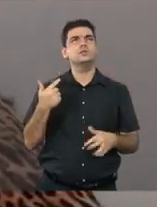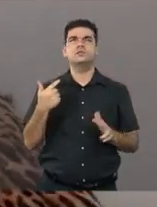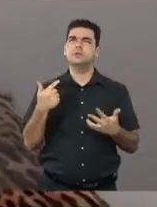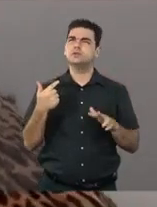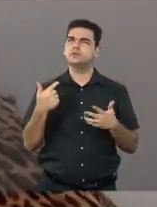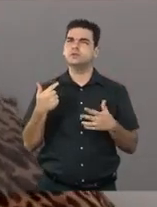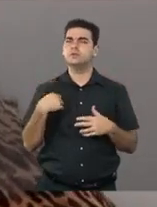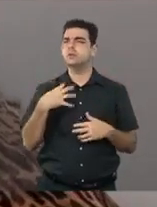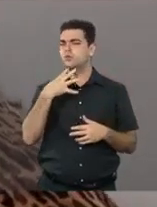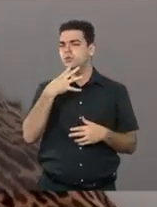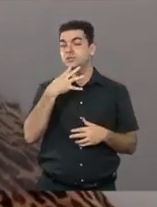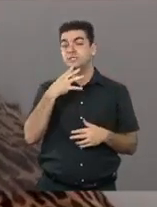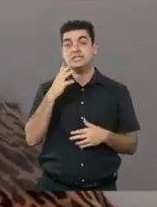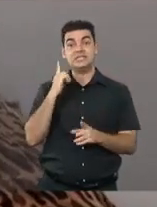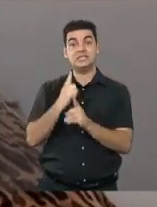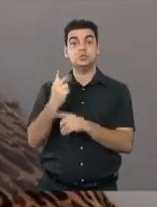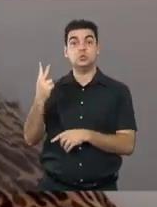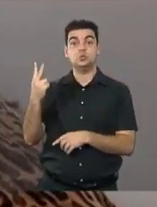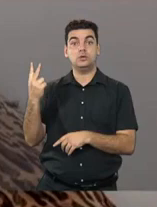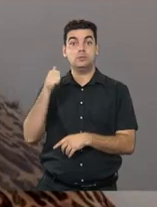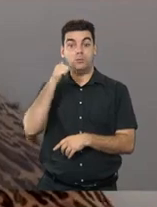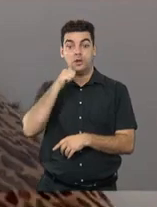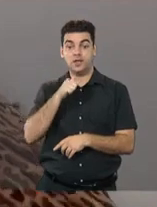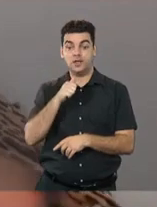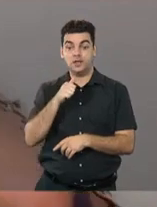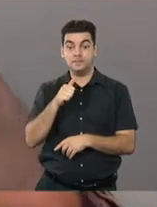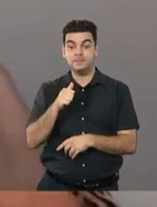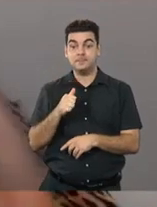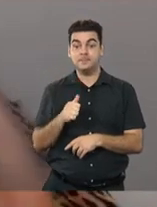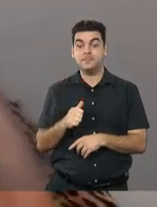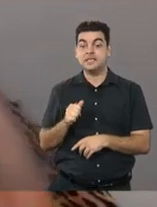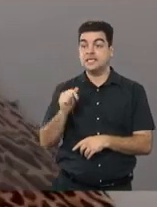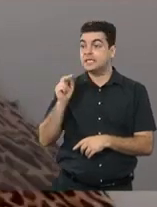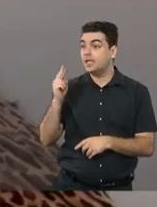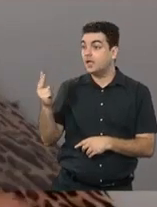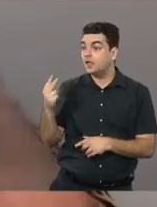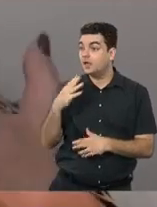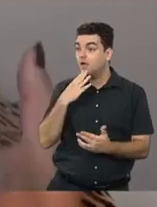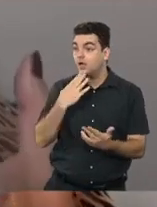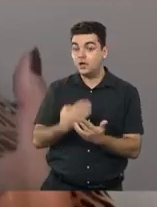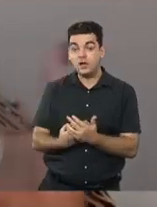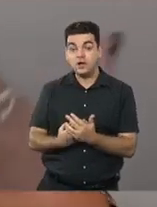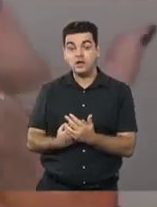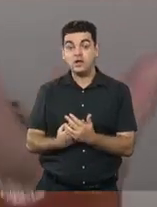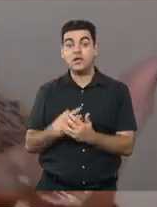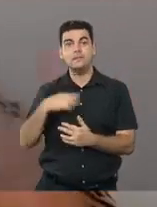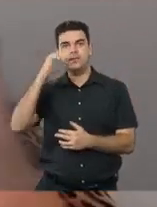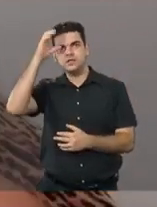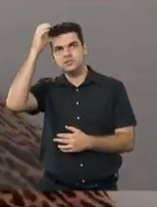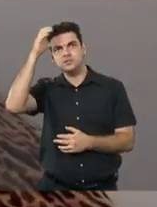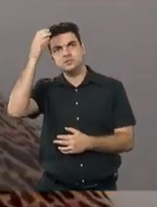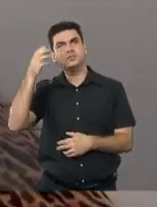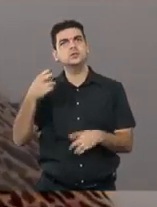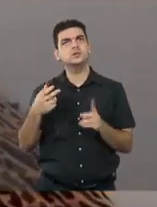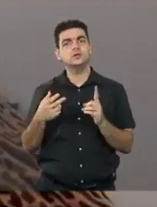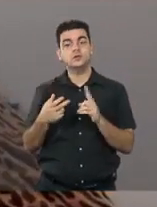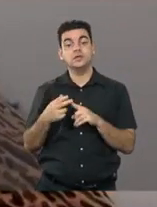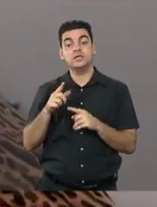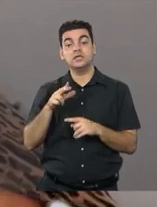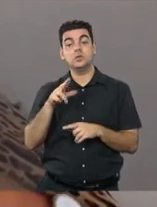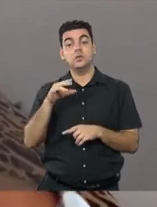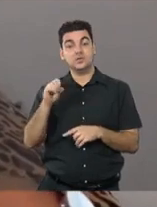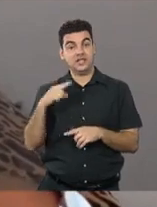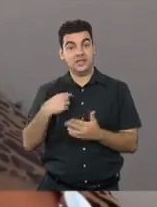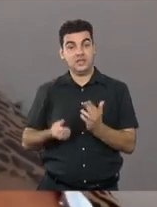empreendedoras na época que mulheres não se saiam com duas personalidades diferentes. Minha tia, que chama Luísa, que fundou a empresa no